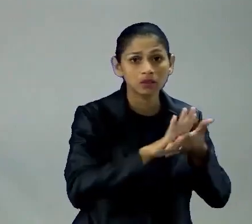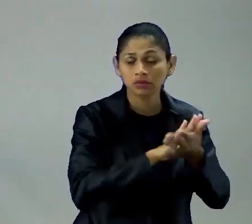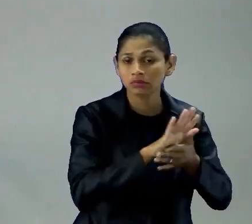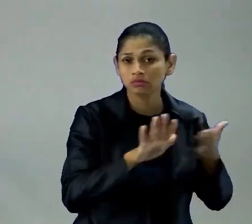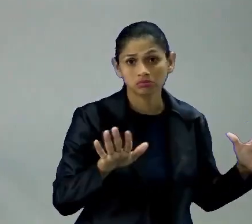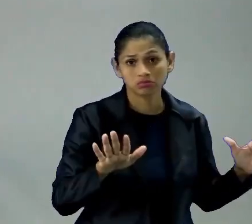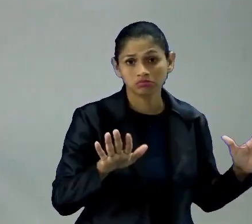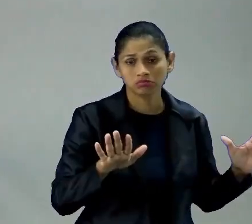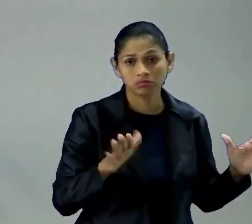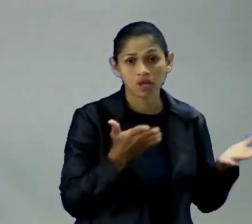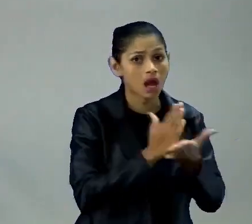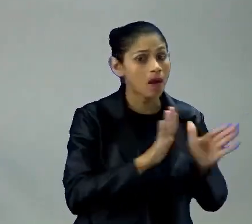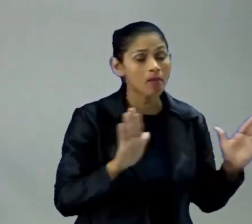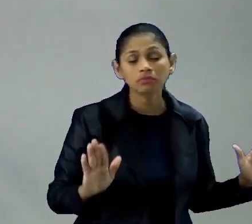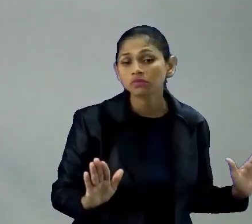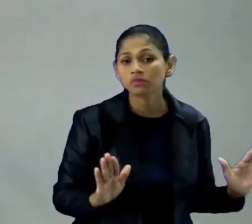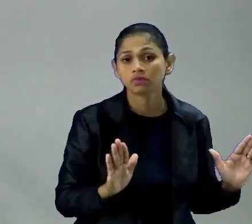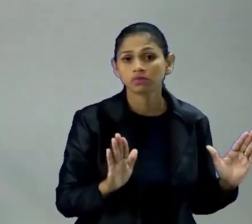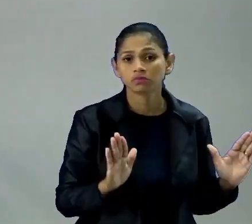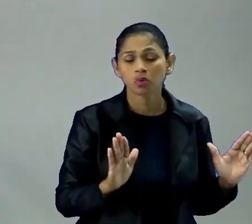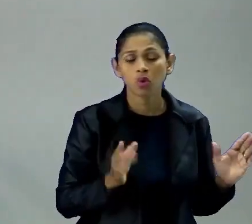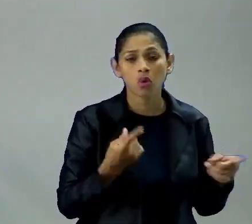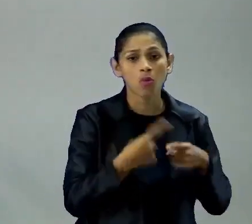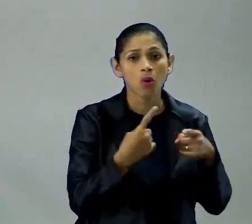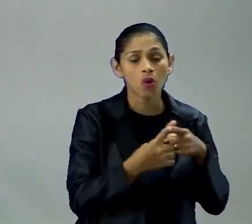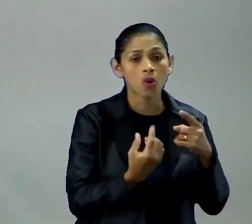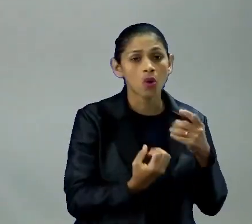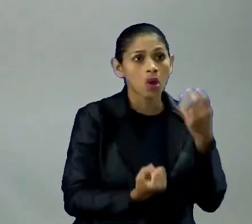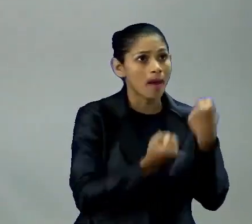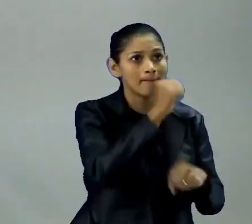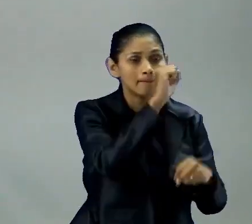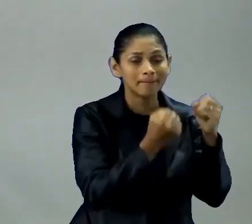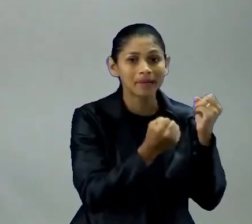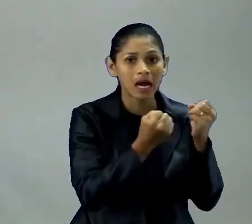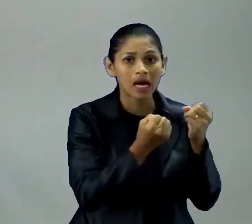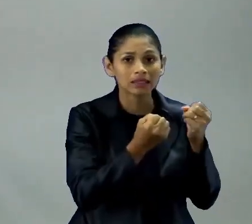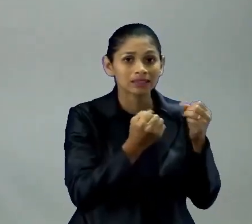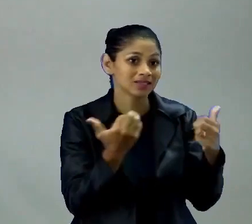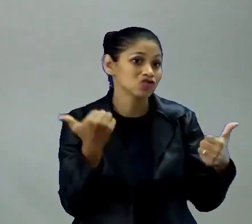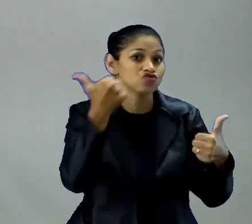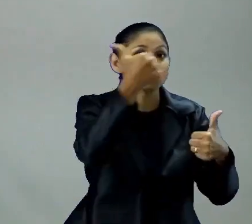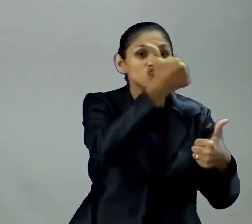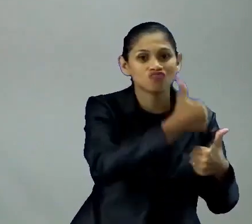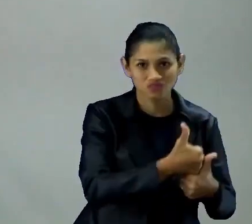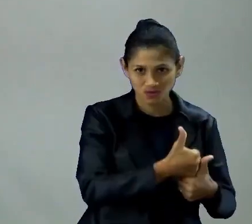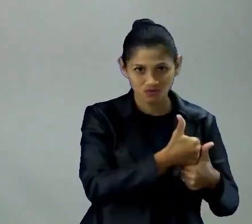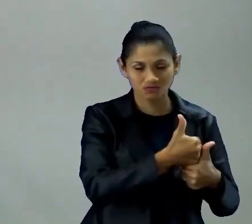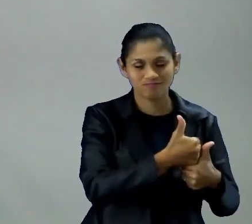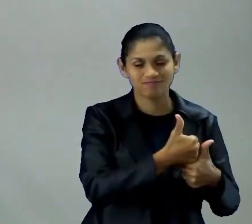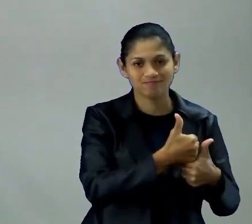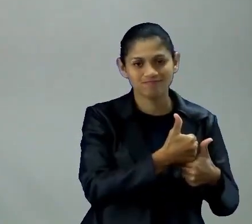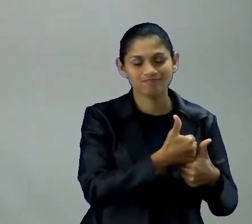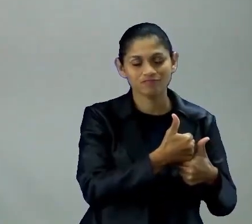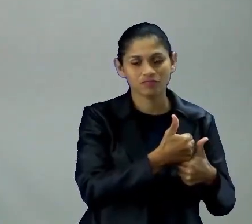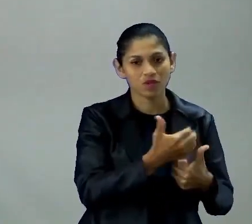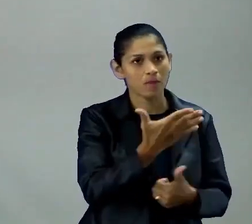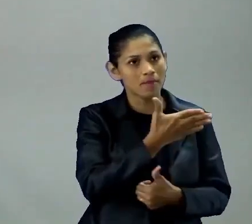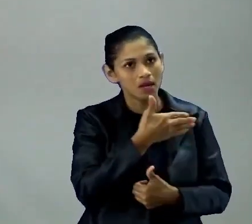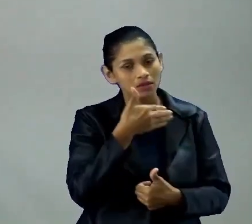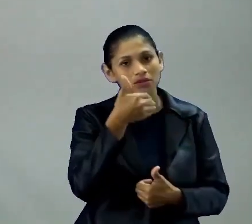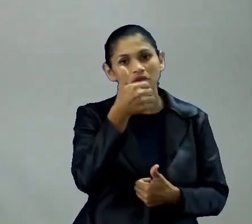que fazia mais, que fazia em mais quantidade, mais rápido, né, até aí muito melhor do que, né, esses